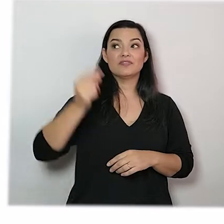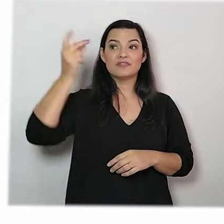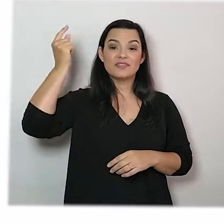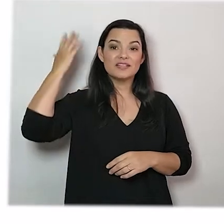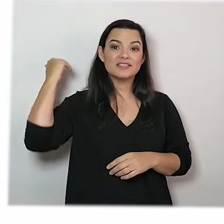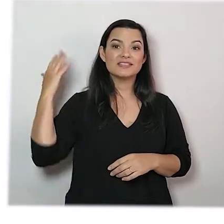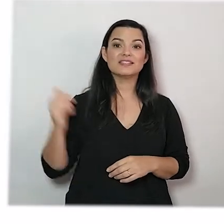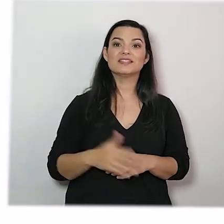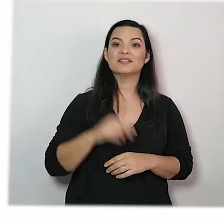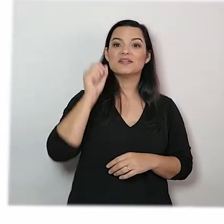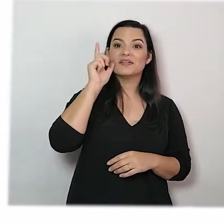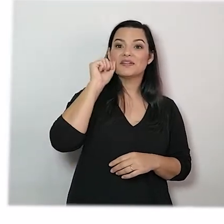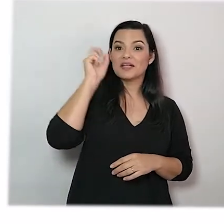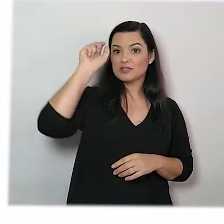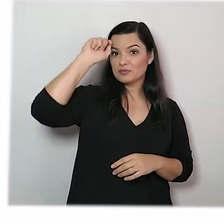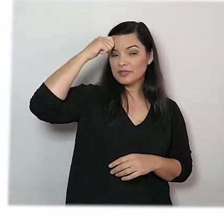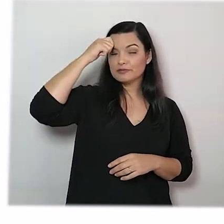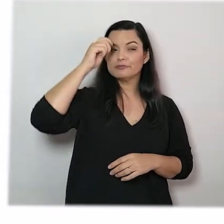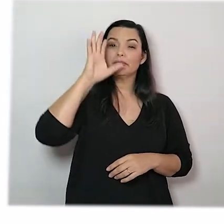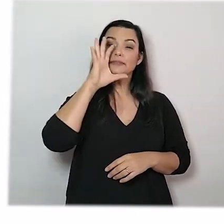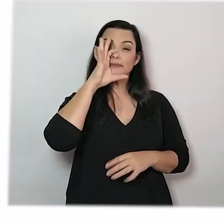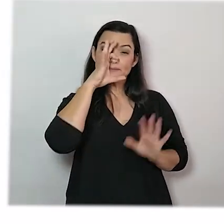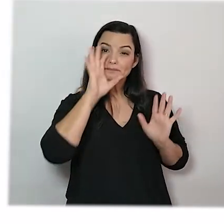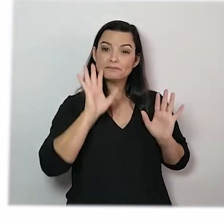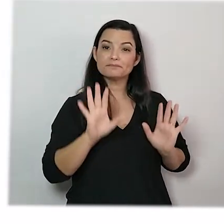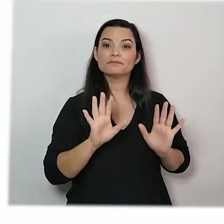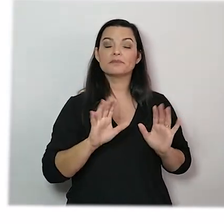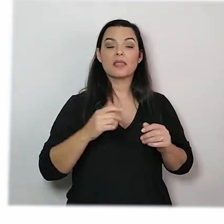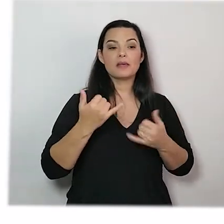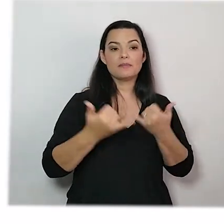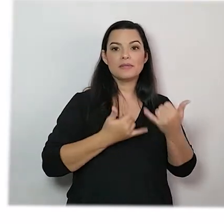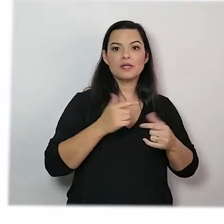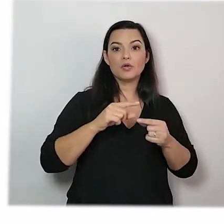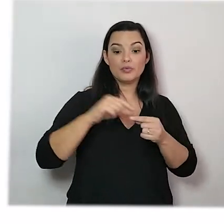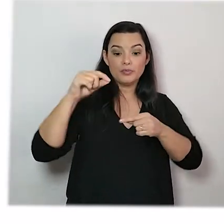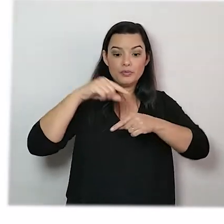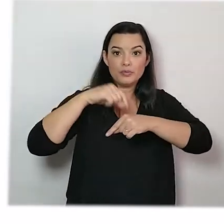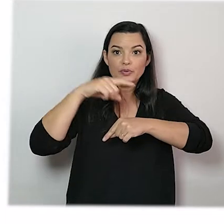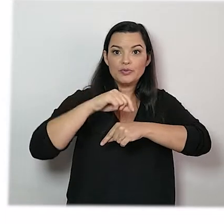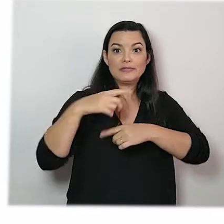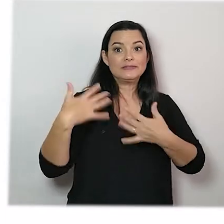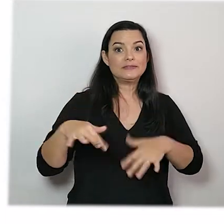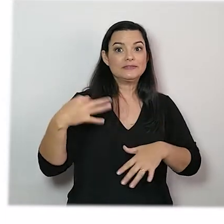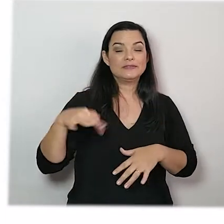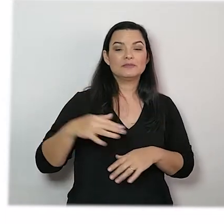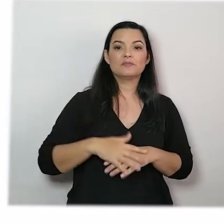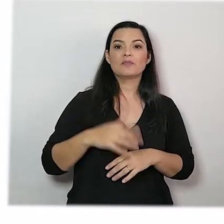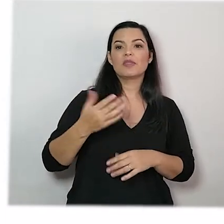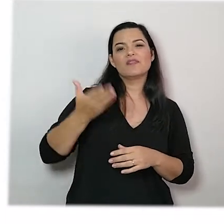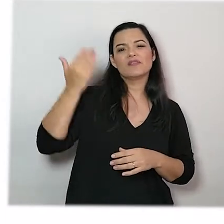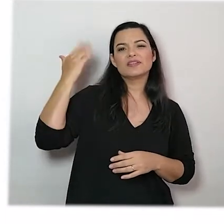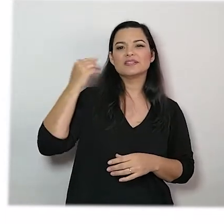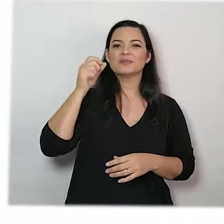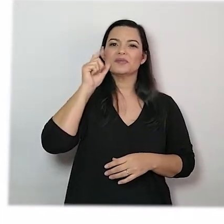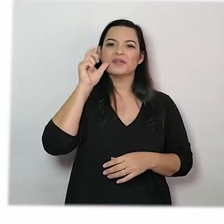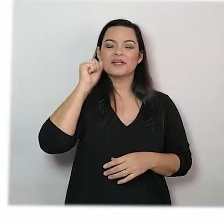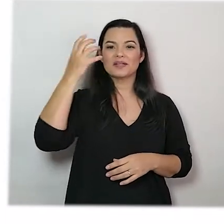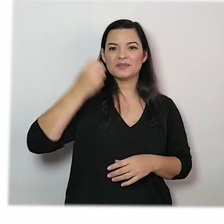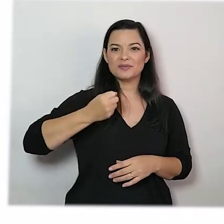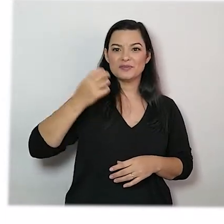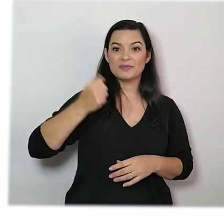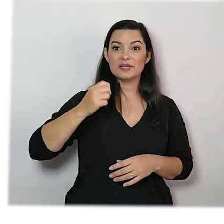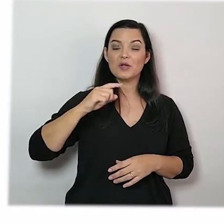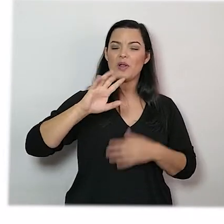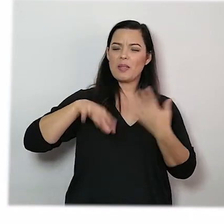teimoso e brincou com o espeto. Era uma vez um gato branco. Era tão sapeca que pulou do barranco.